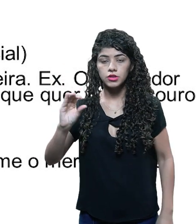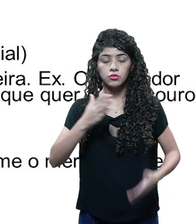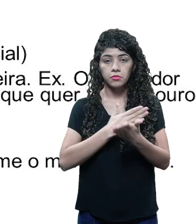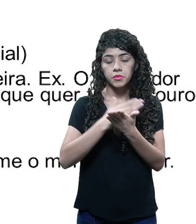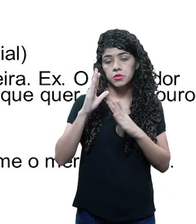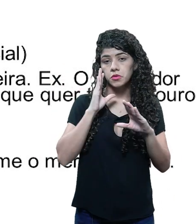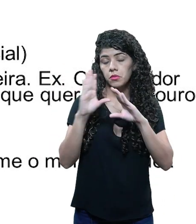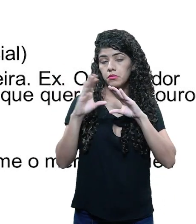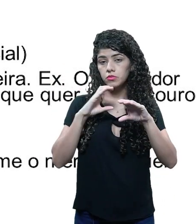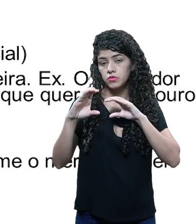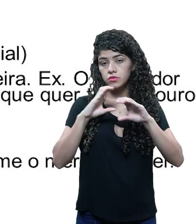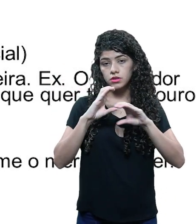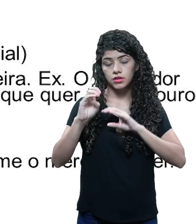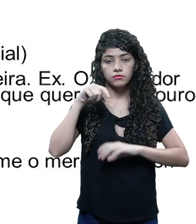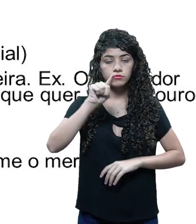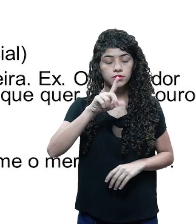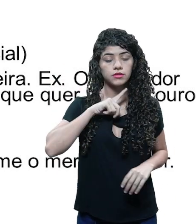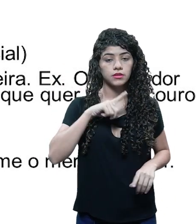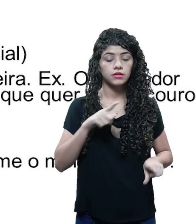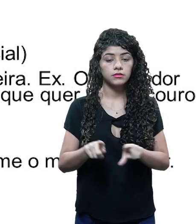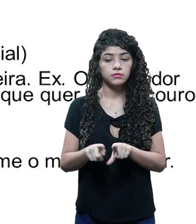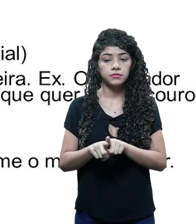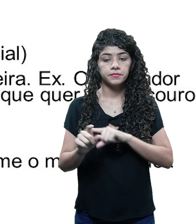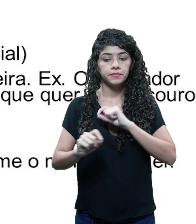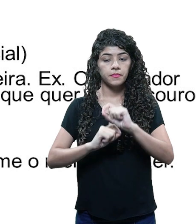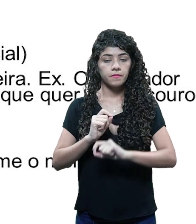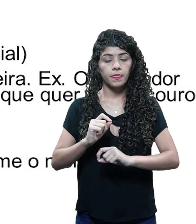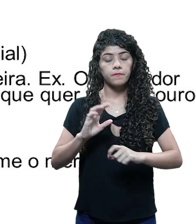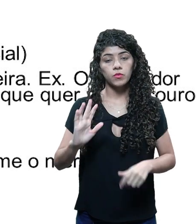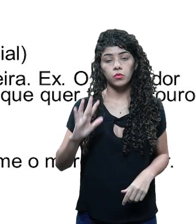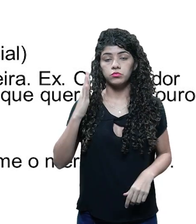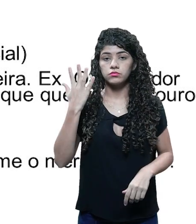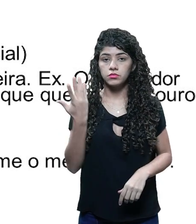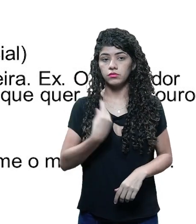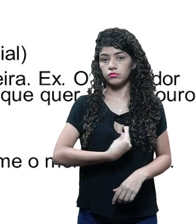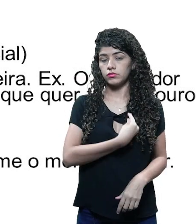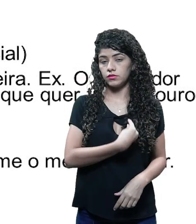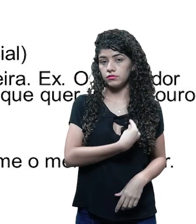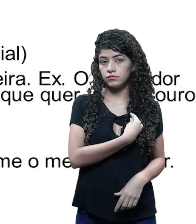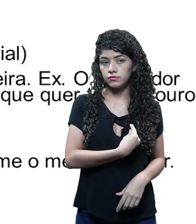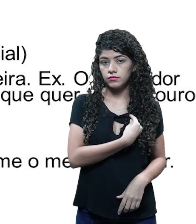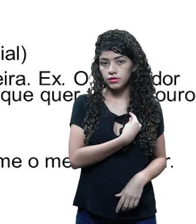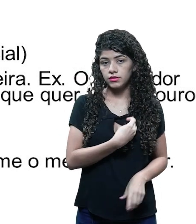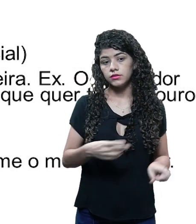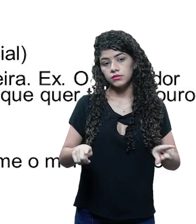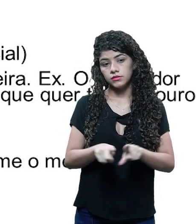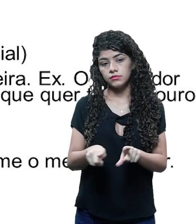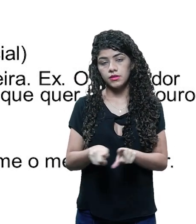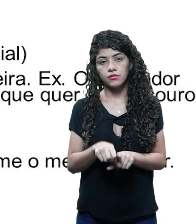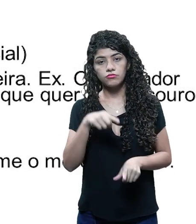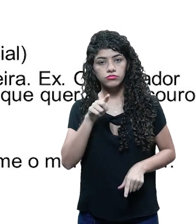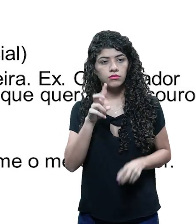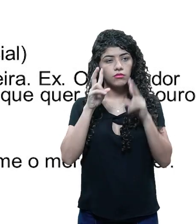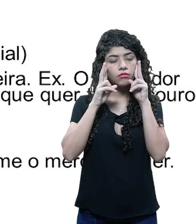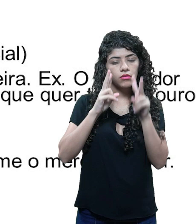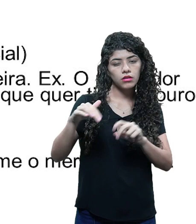partir de uma música, né? Você pode ter também uma situação vivida, uma cena que você